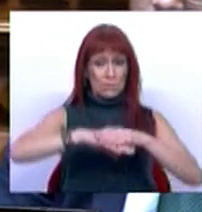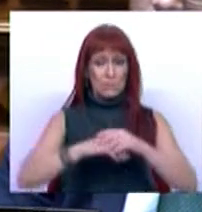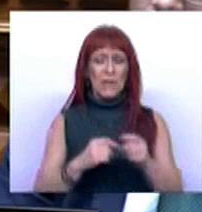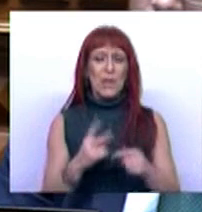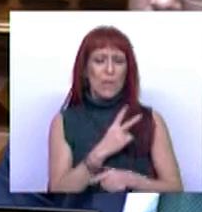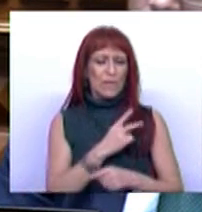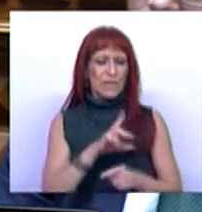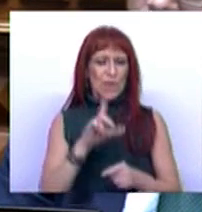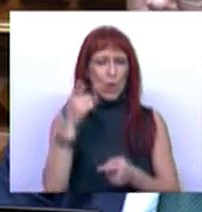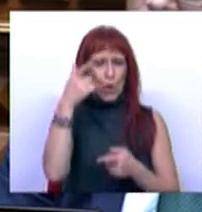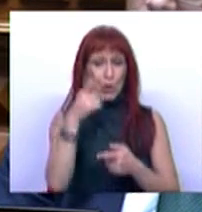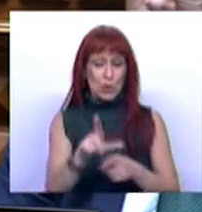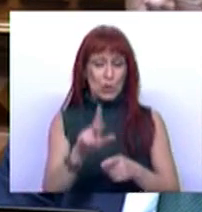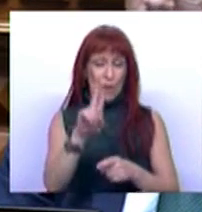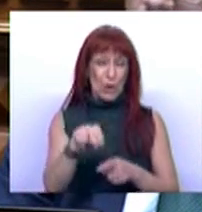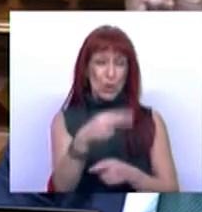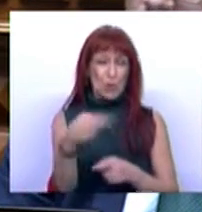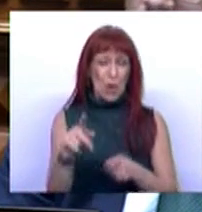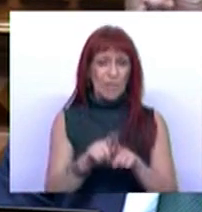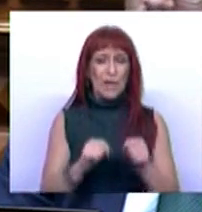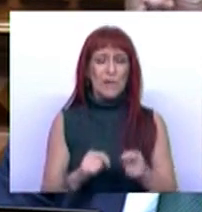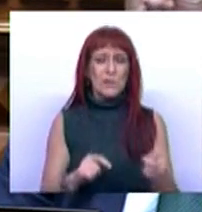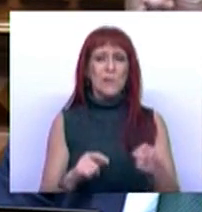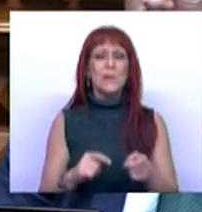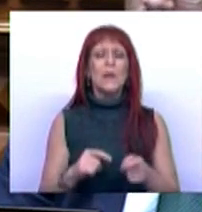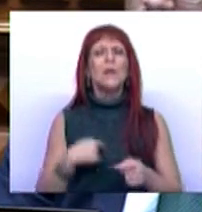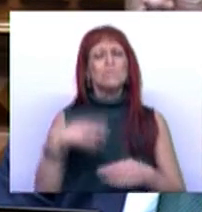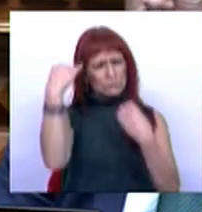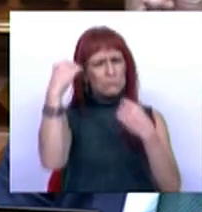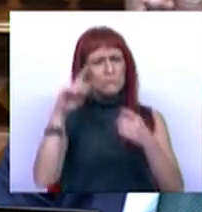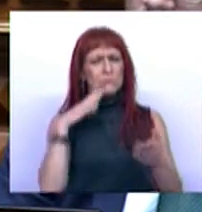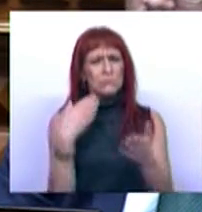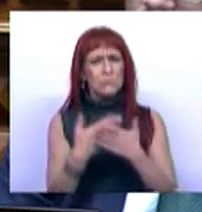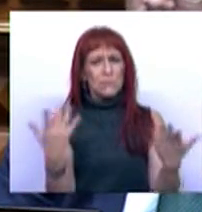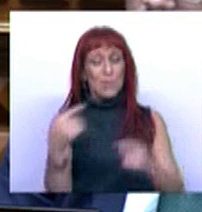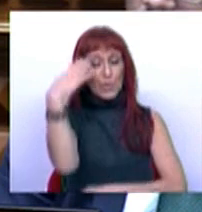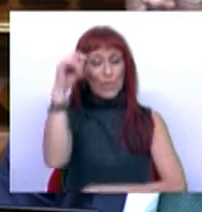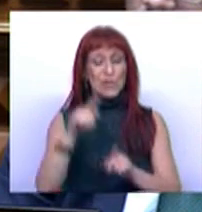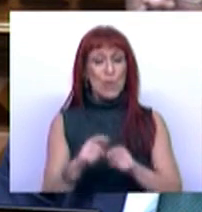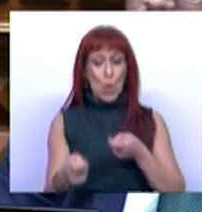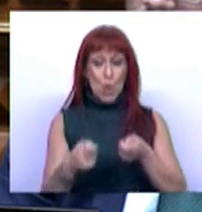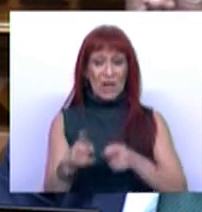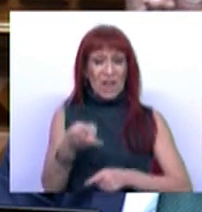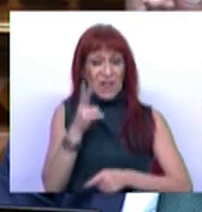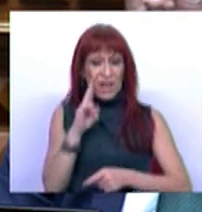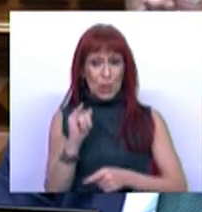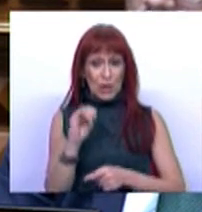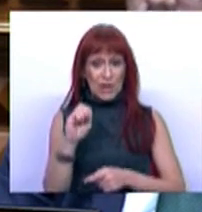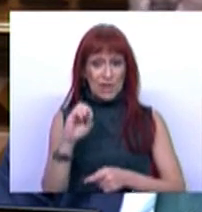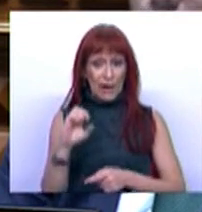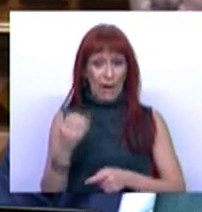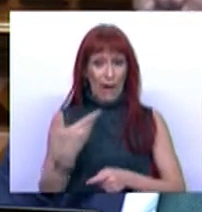Lusófona de Humanidades e Tecnologias, dedicou-se à docência, designadamente como professor, coordenador e diretor do ISCAD,